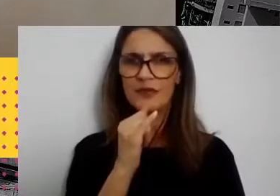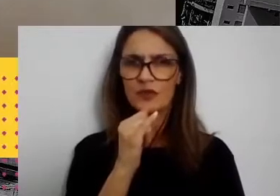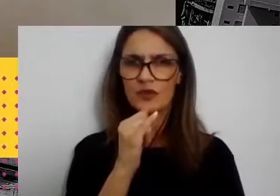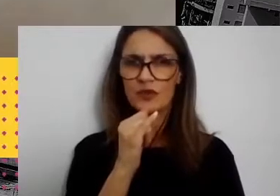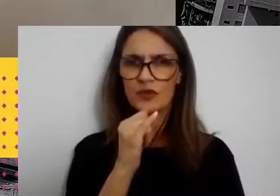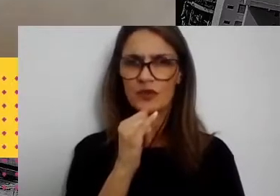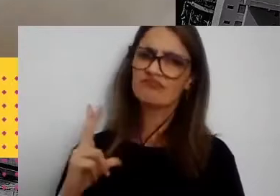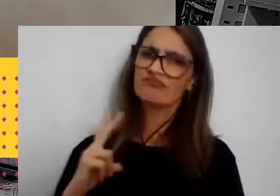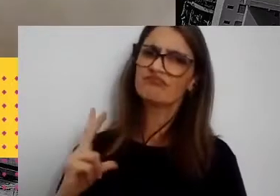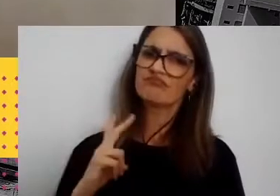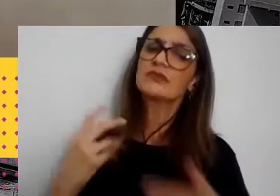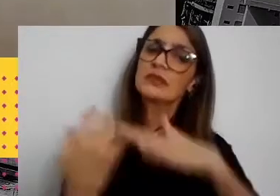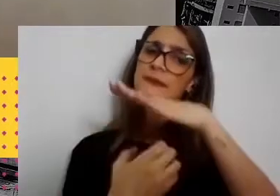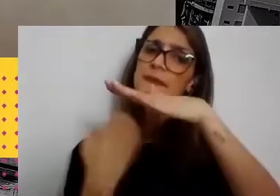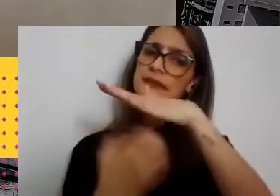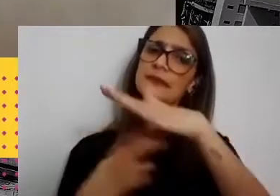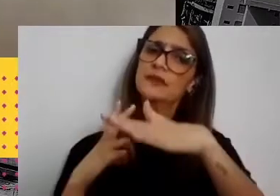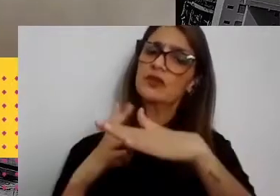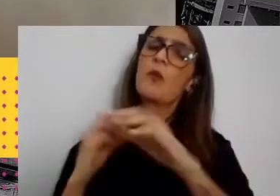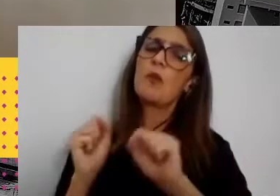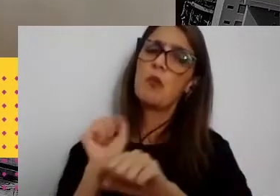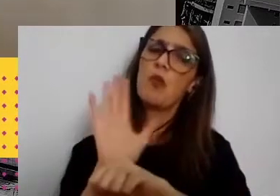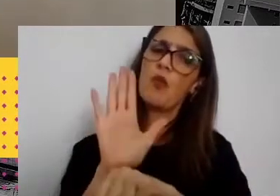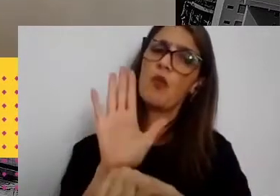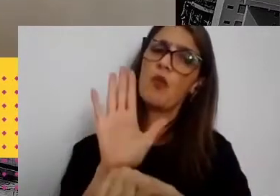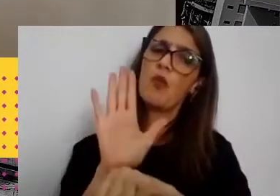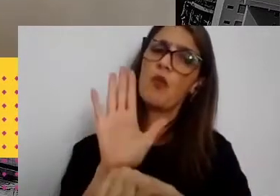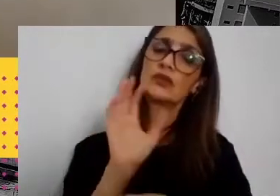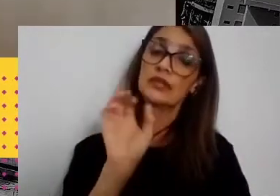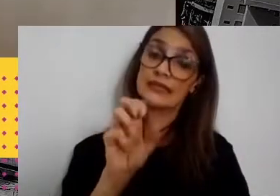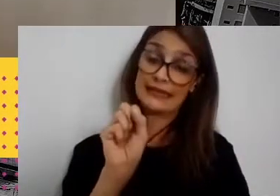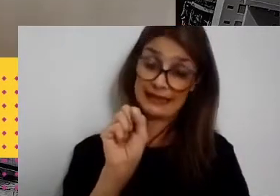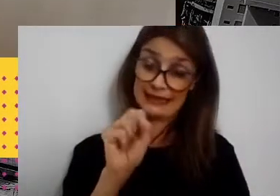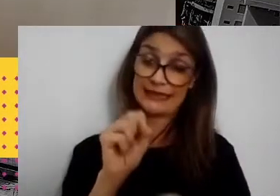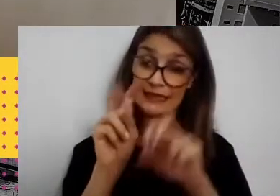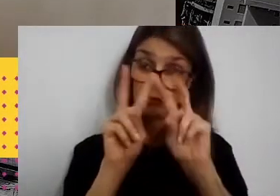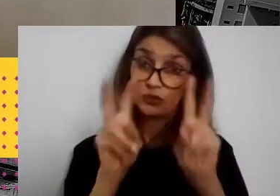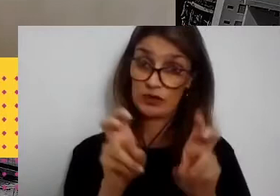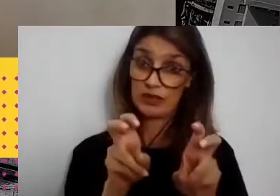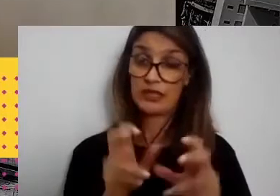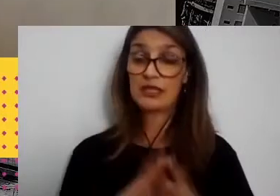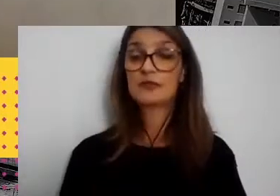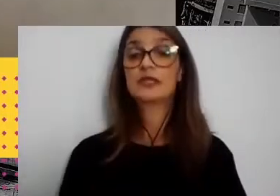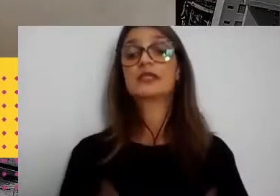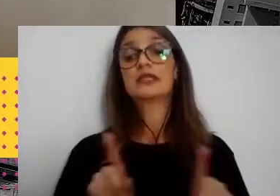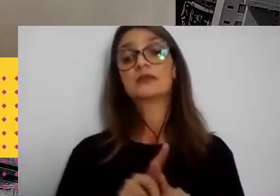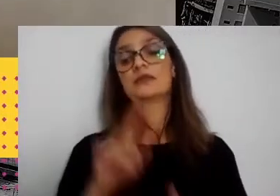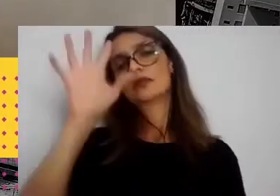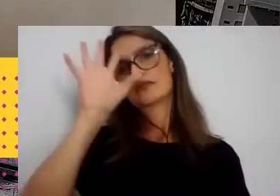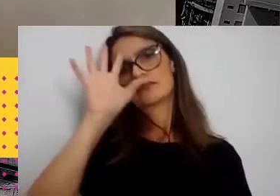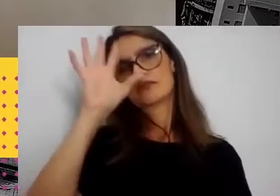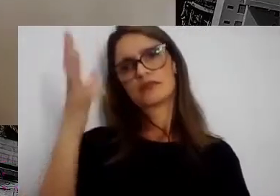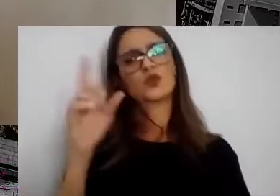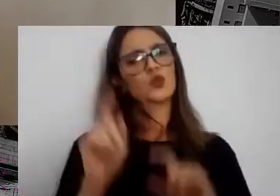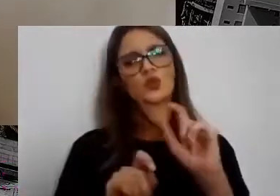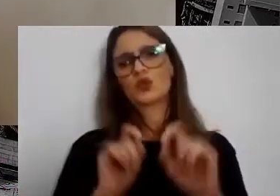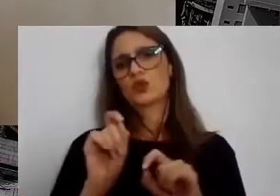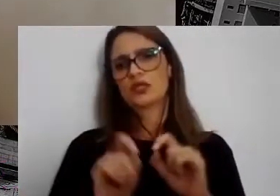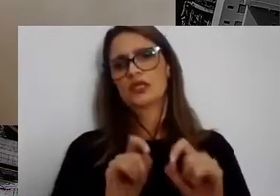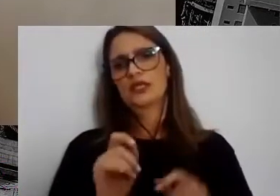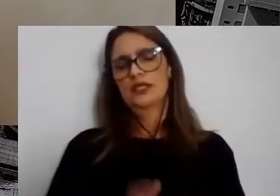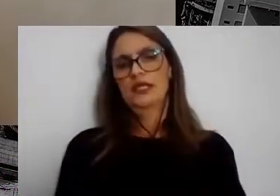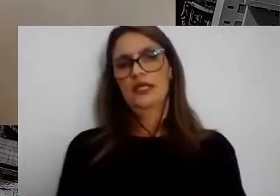colaborar para esse tema e ressaltando que essas soluções são de cunho